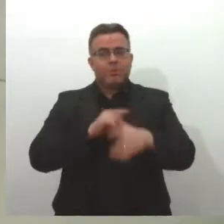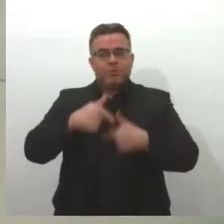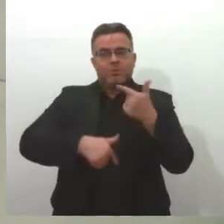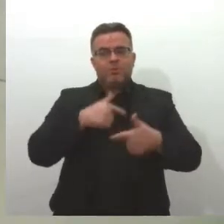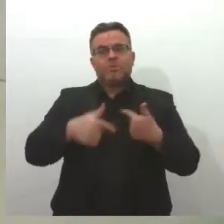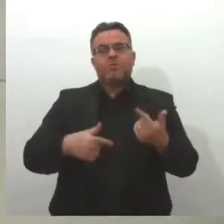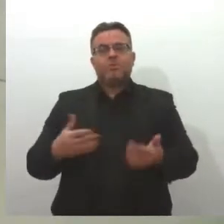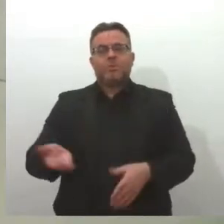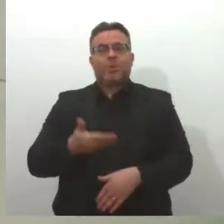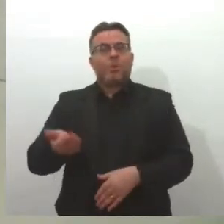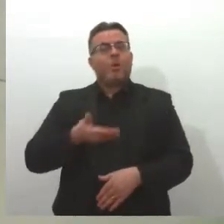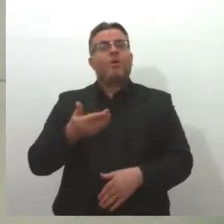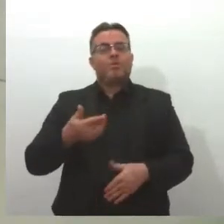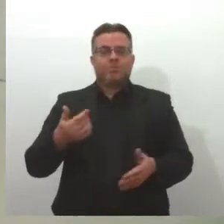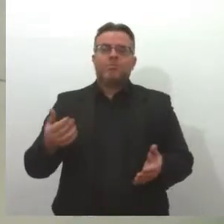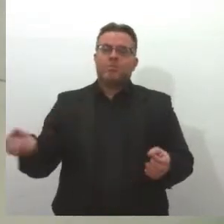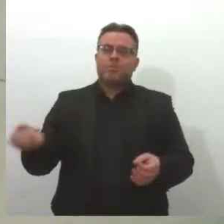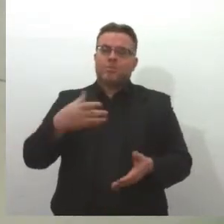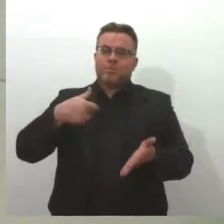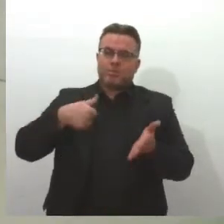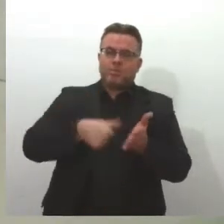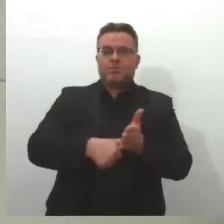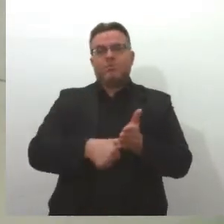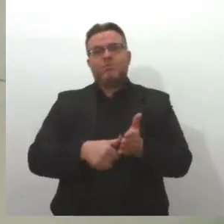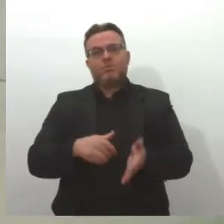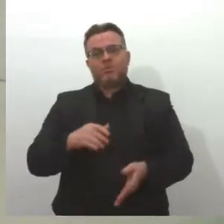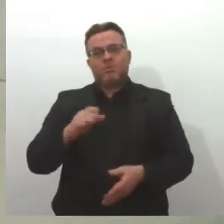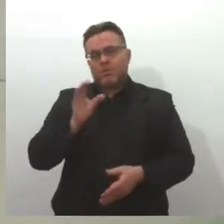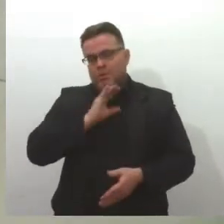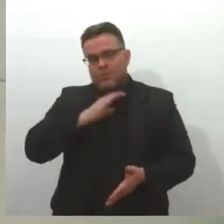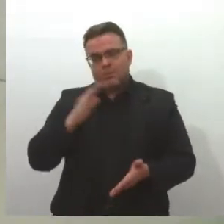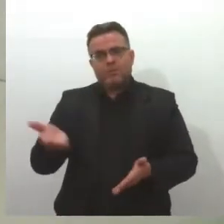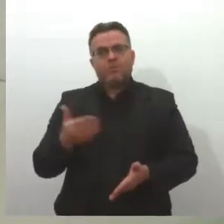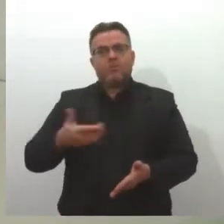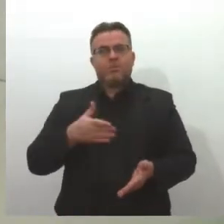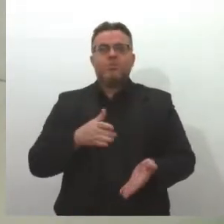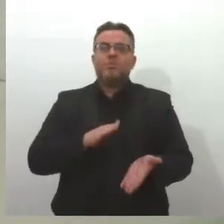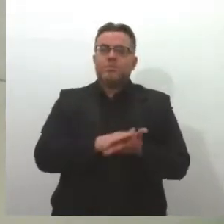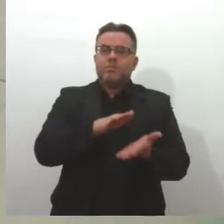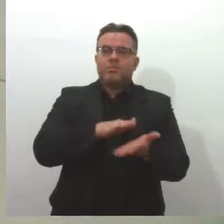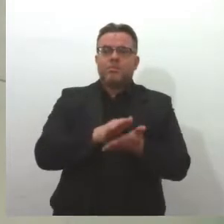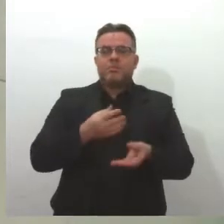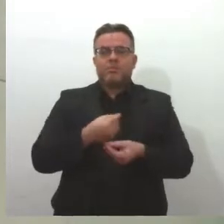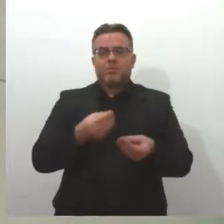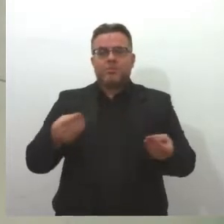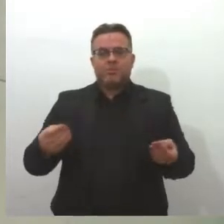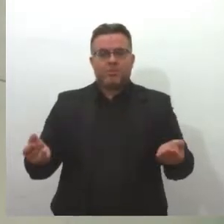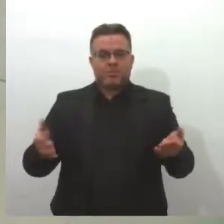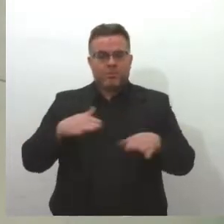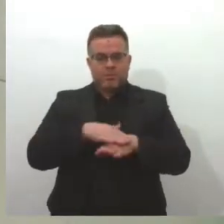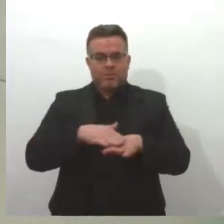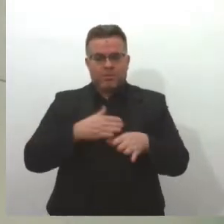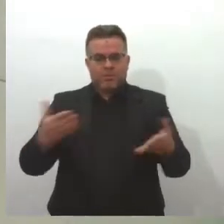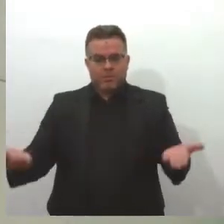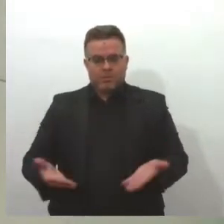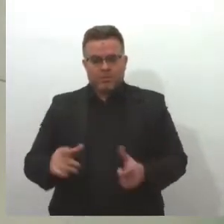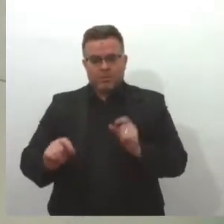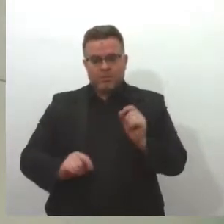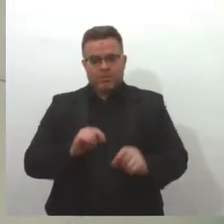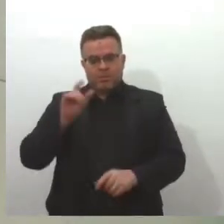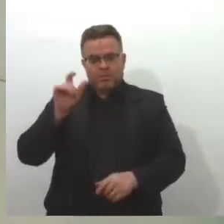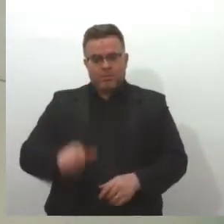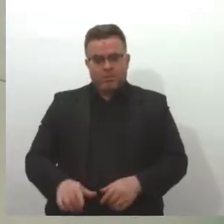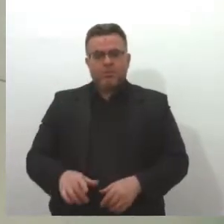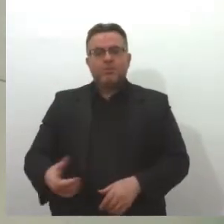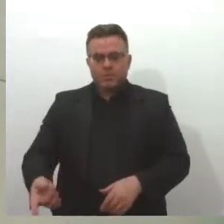esse processo e também para garantir a agilidade na emissão do documento. Eu vou conversar agora com o Genilson Gomes, ele é diretor do órgão,